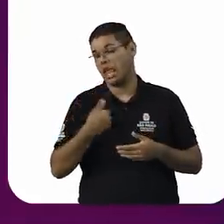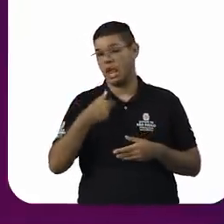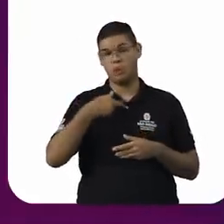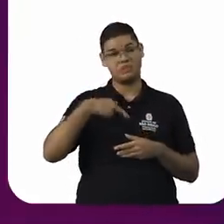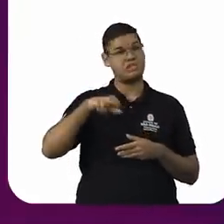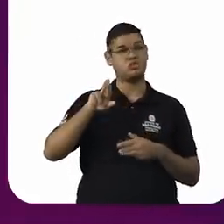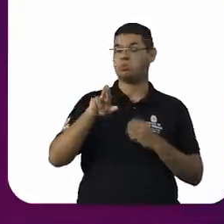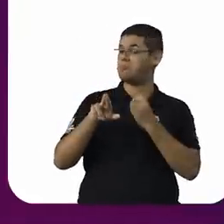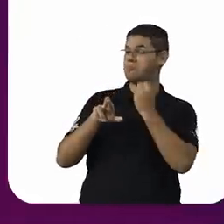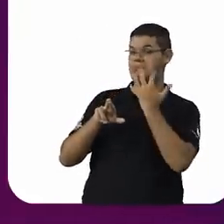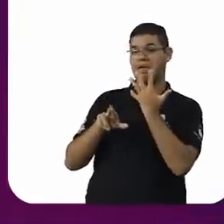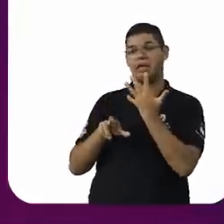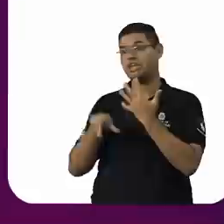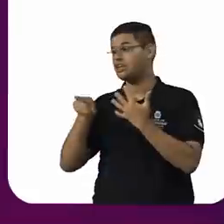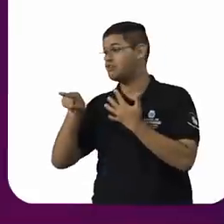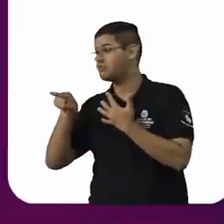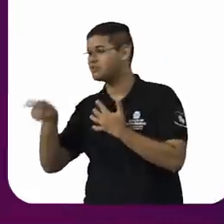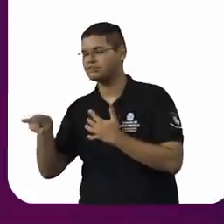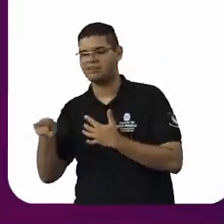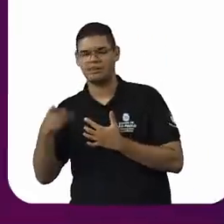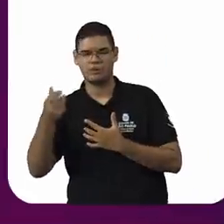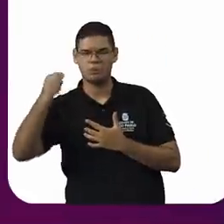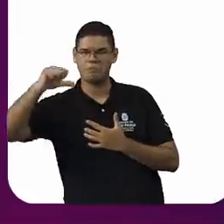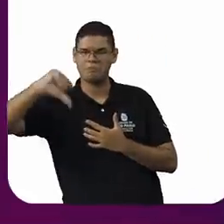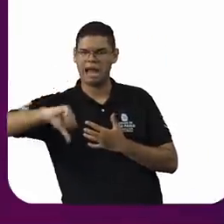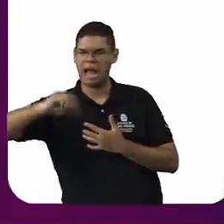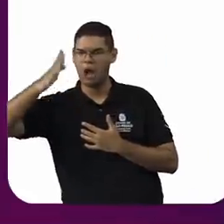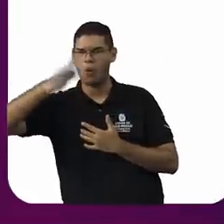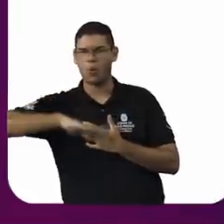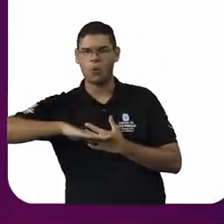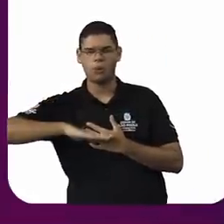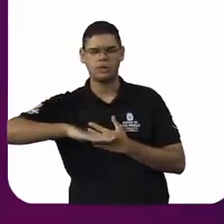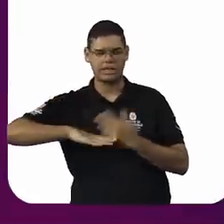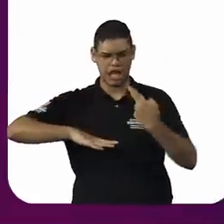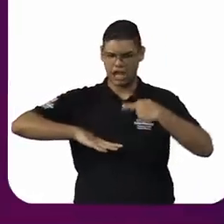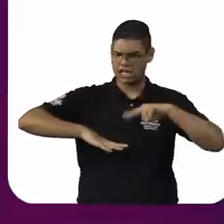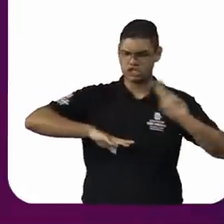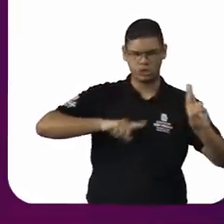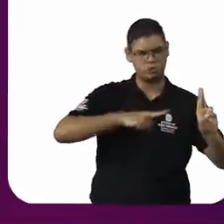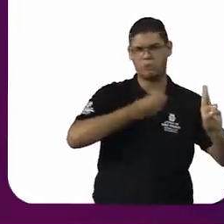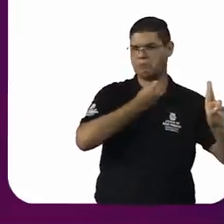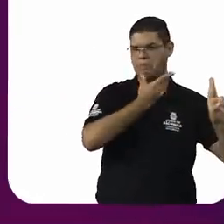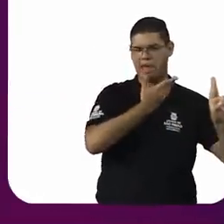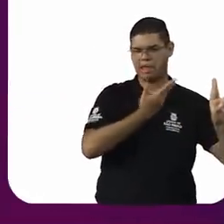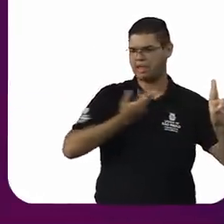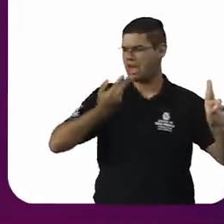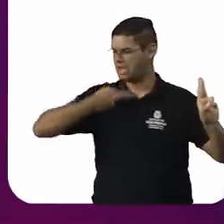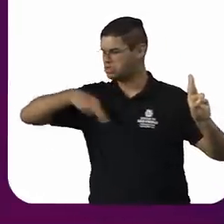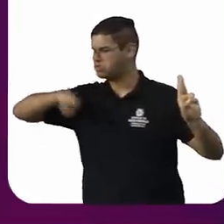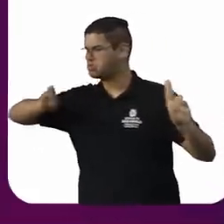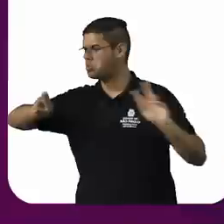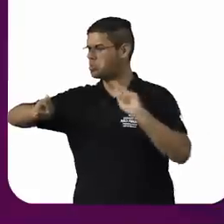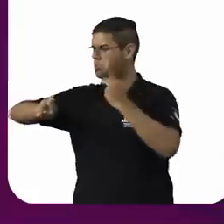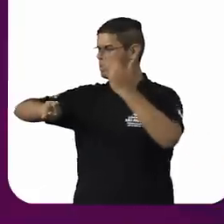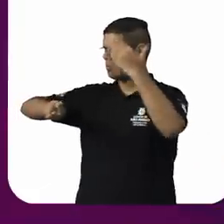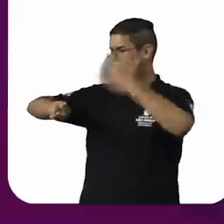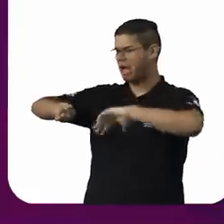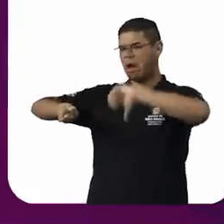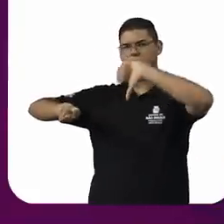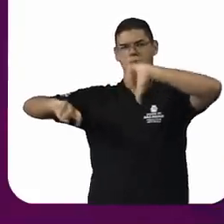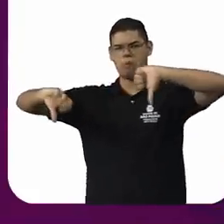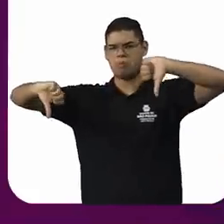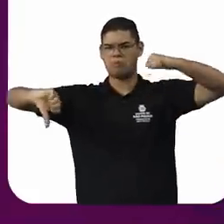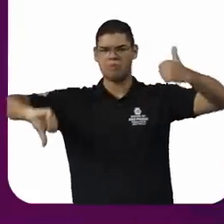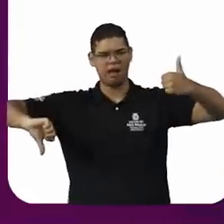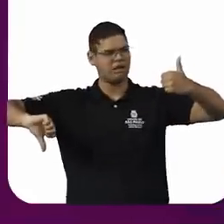você, necessariamente, a representação do mal. Eu vou afirmar a minha verdade religiosa a partir da desqualificação da sua,